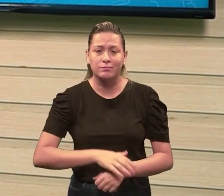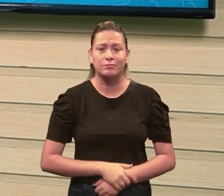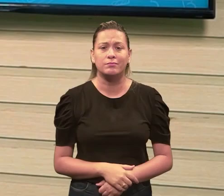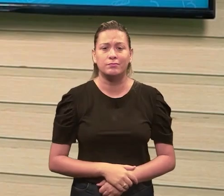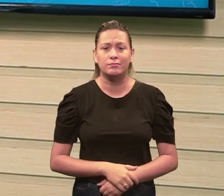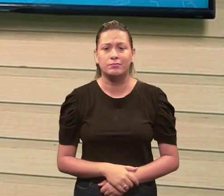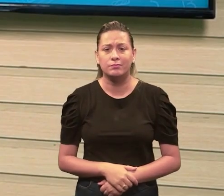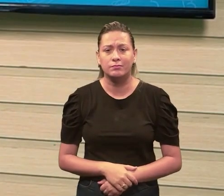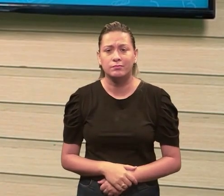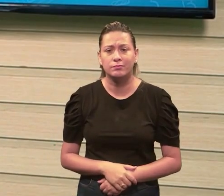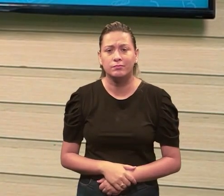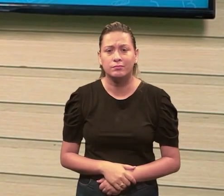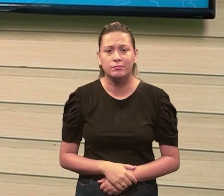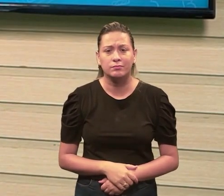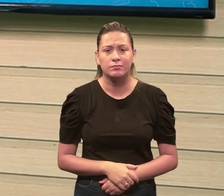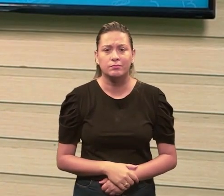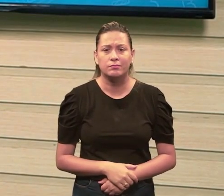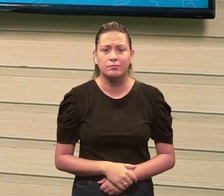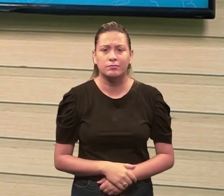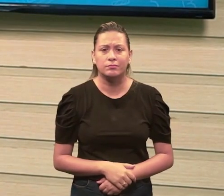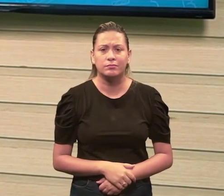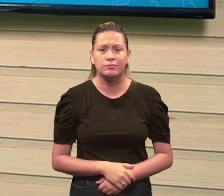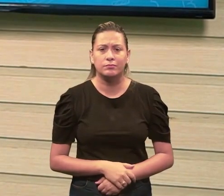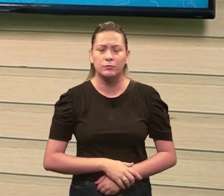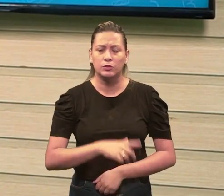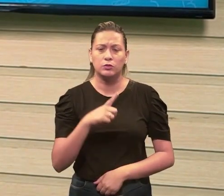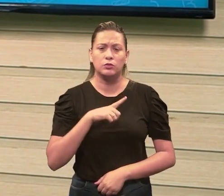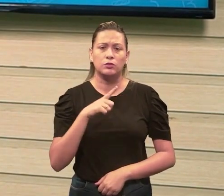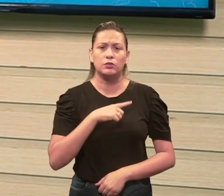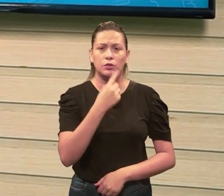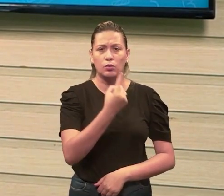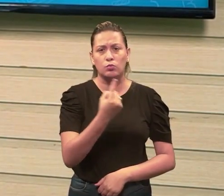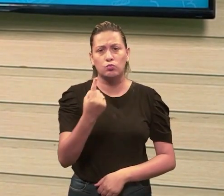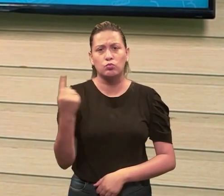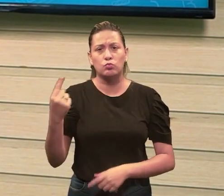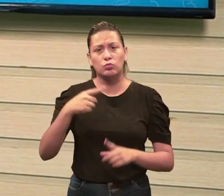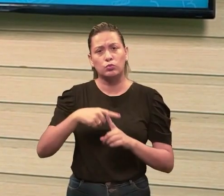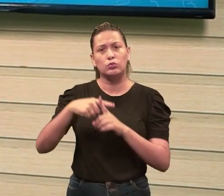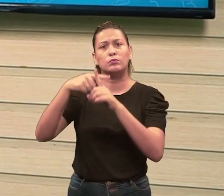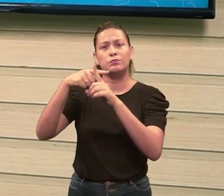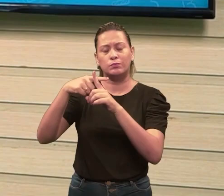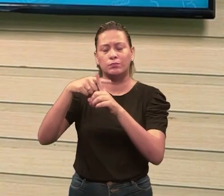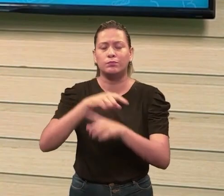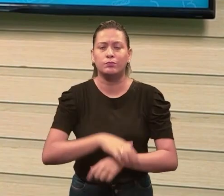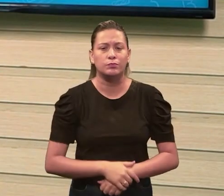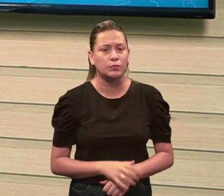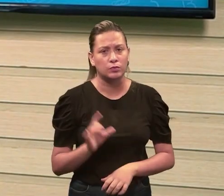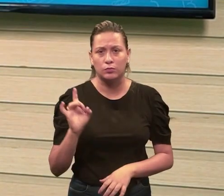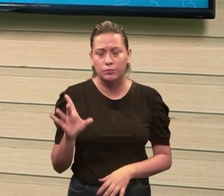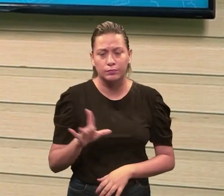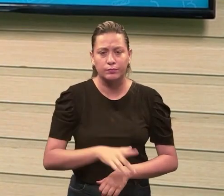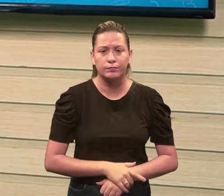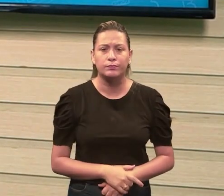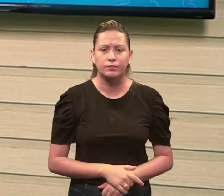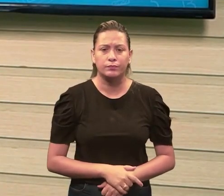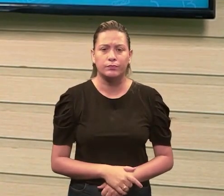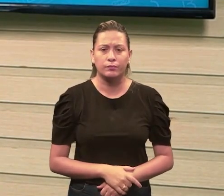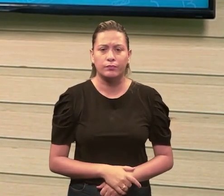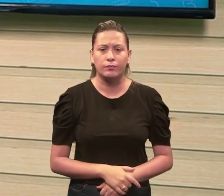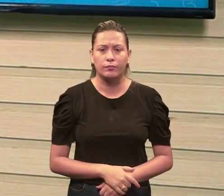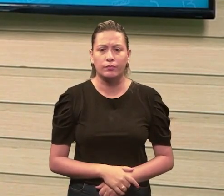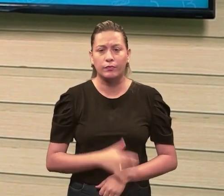ainda. Se eu estou com esses números aqui na tabela, aonde tiver o 1, eu somo. Somente isso,